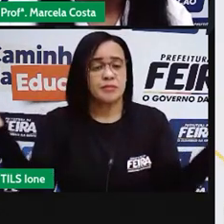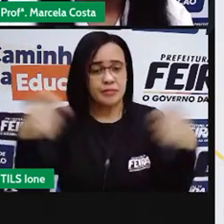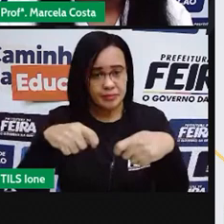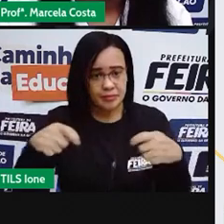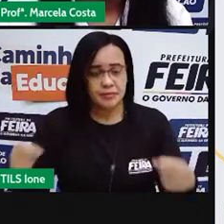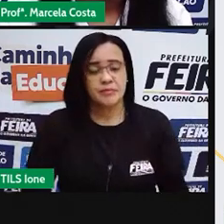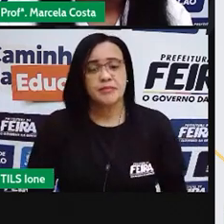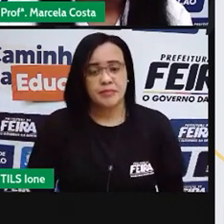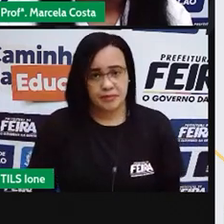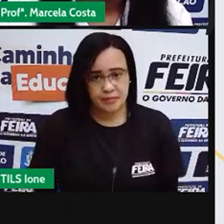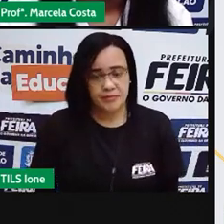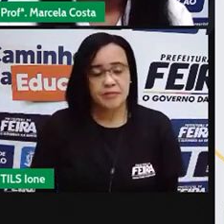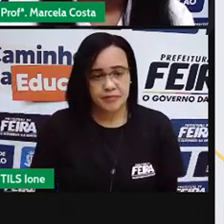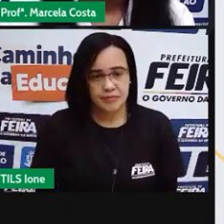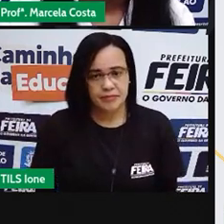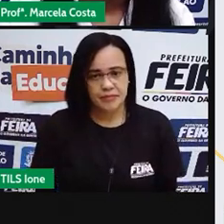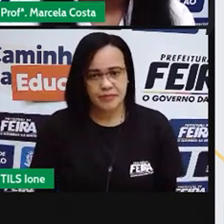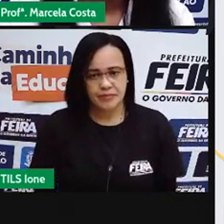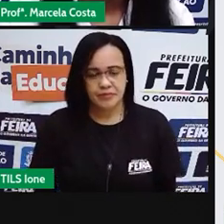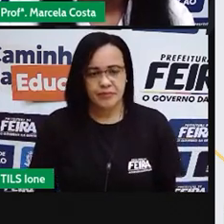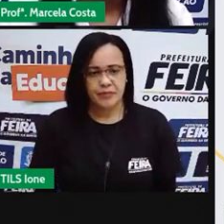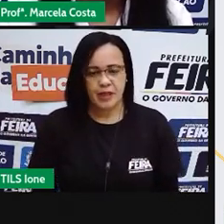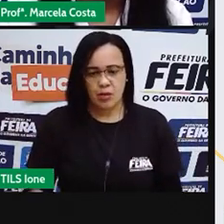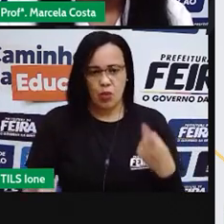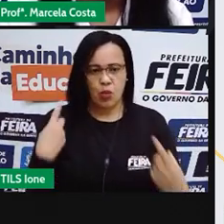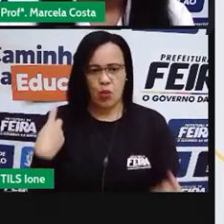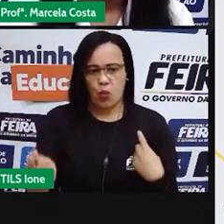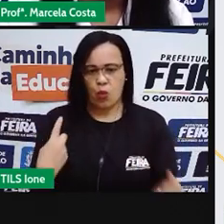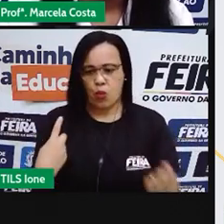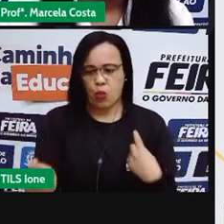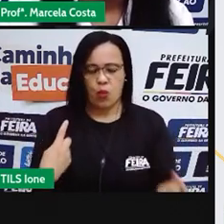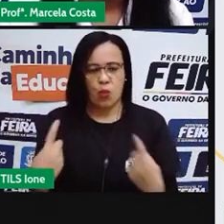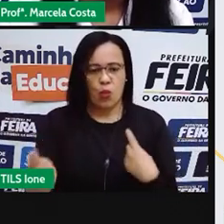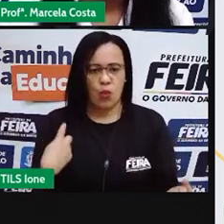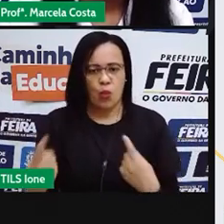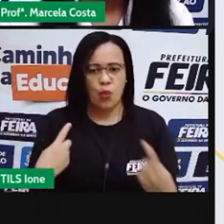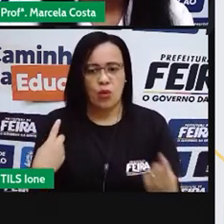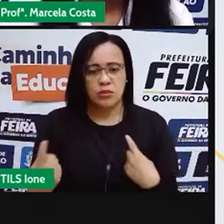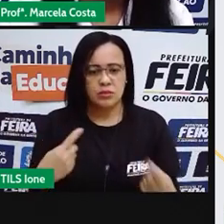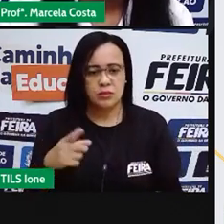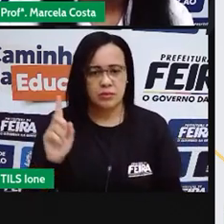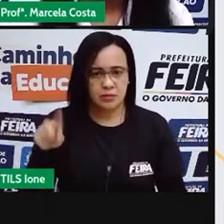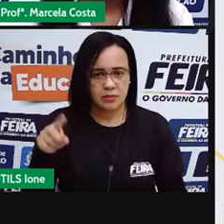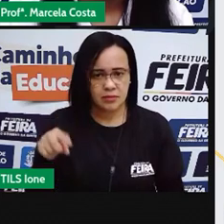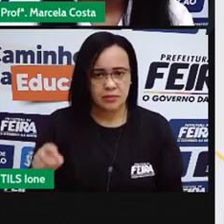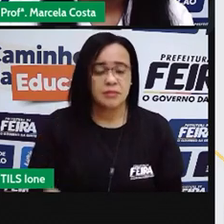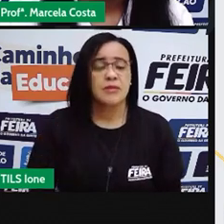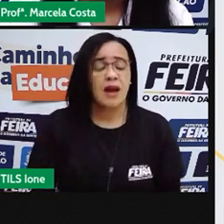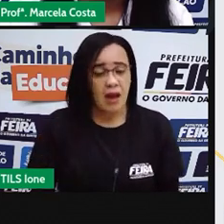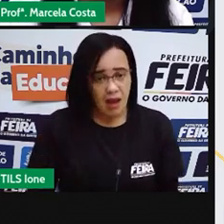avenida? É a Avenida Eduardo Cruz da Nossa.